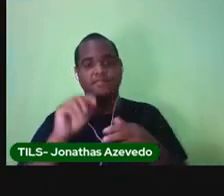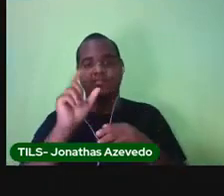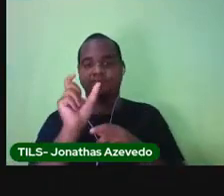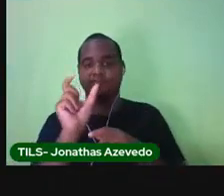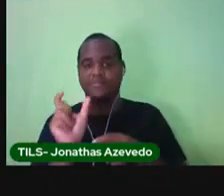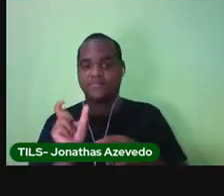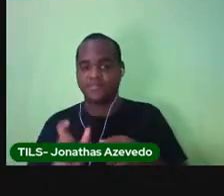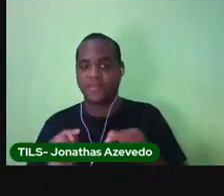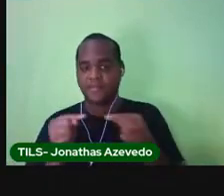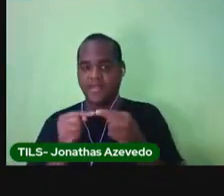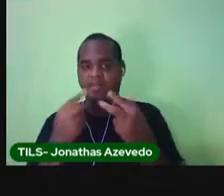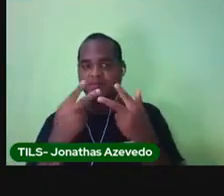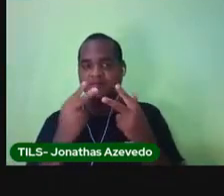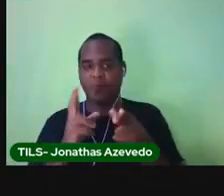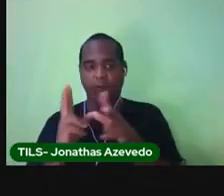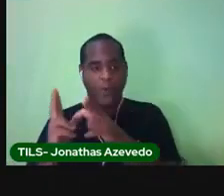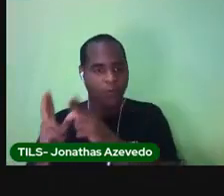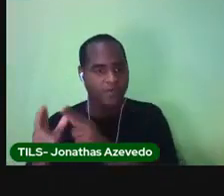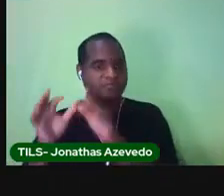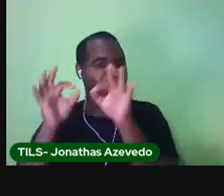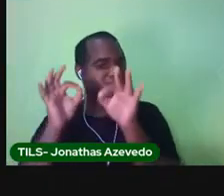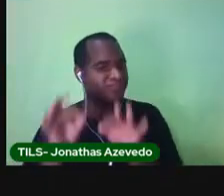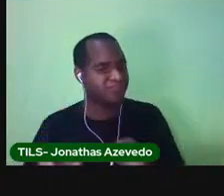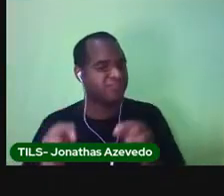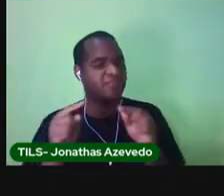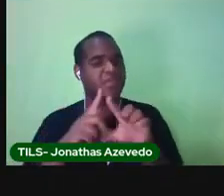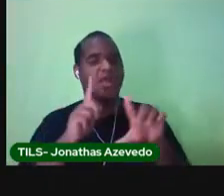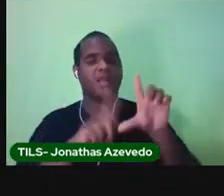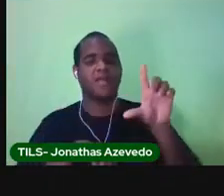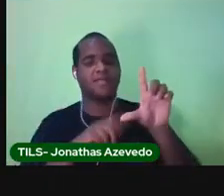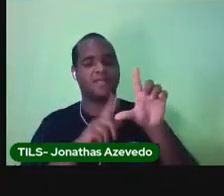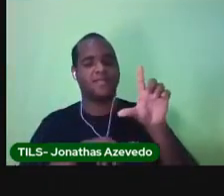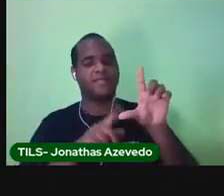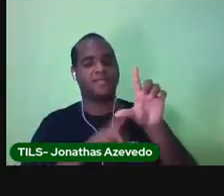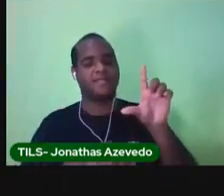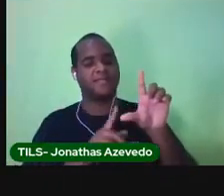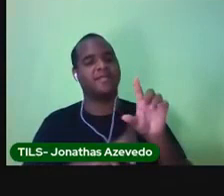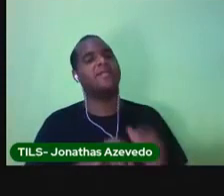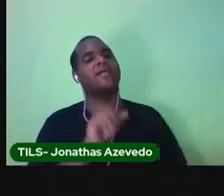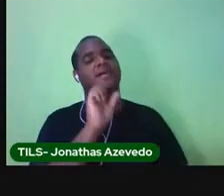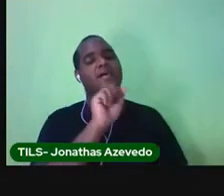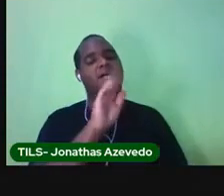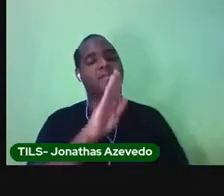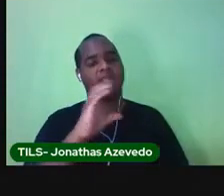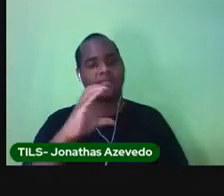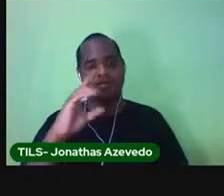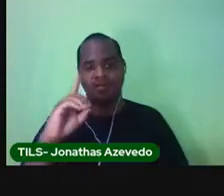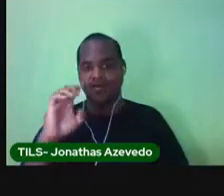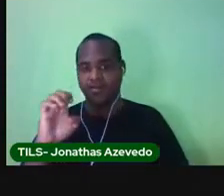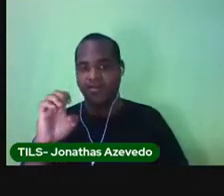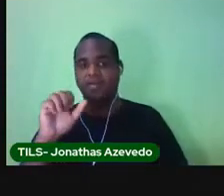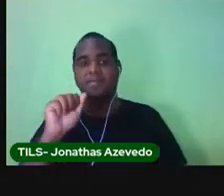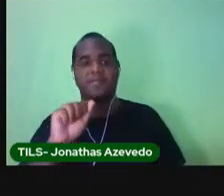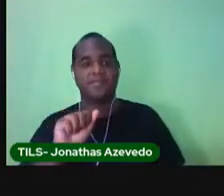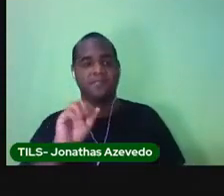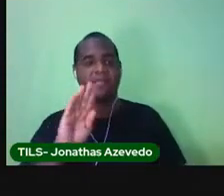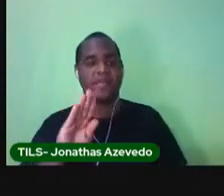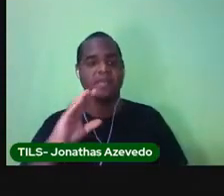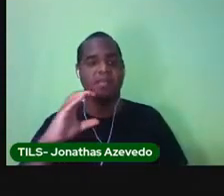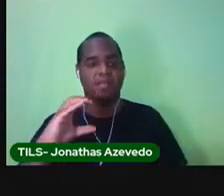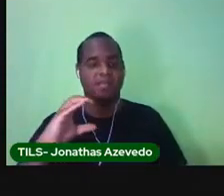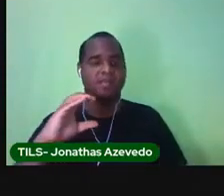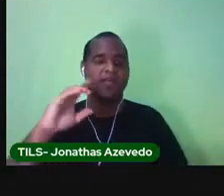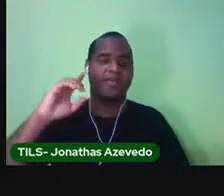na mesma ordem que as letras aparecem no alfabeto. A B